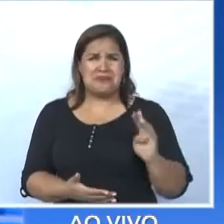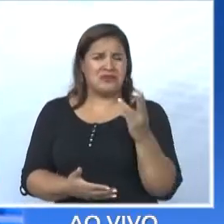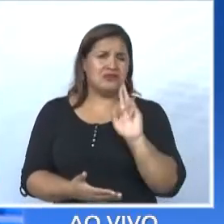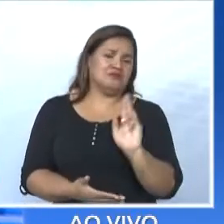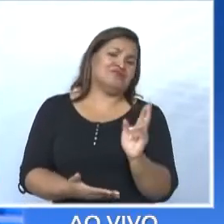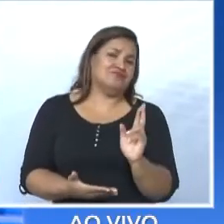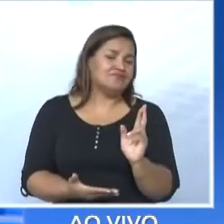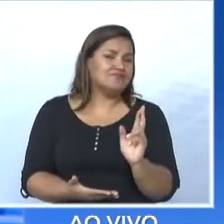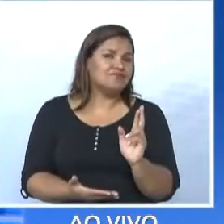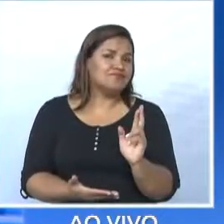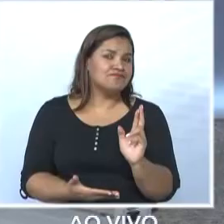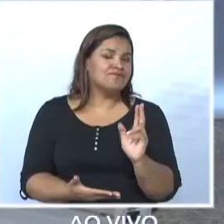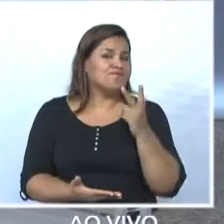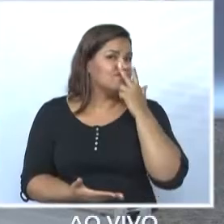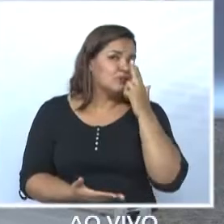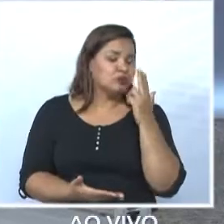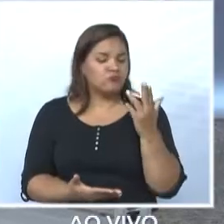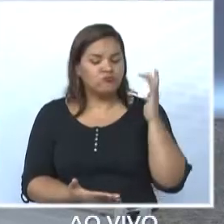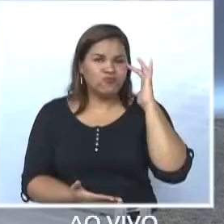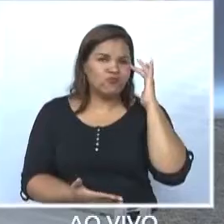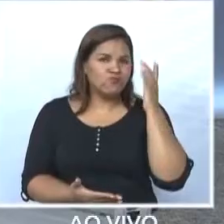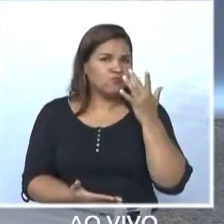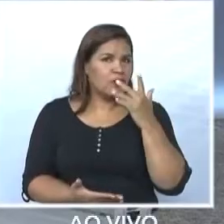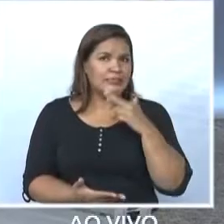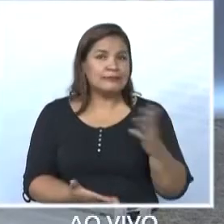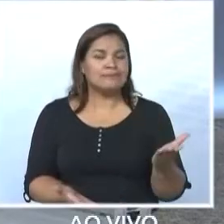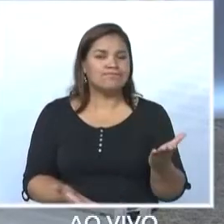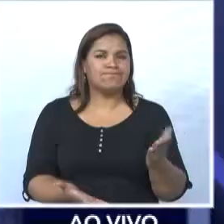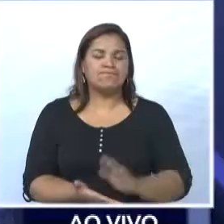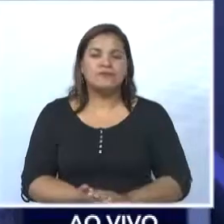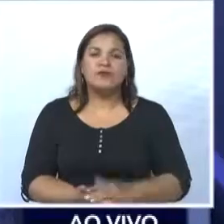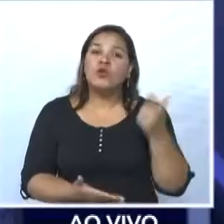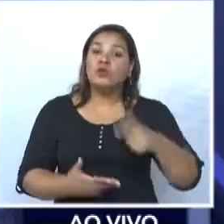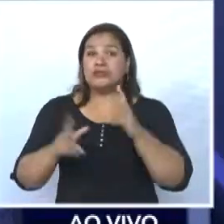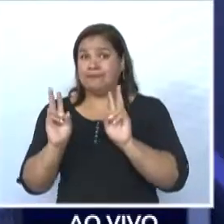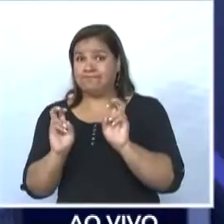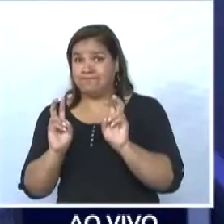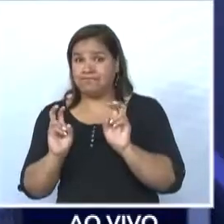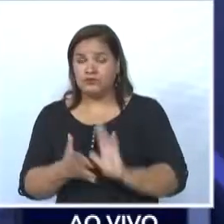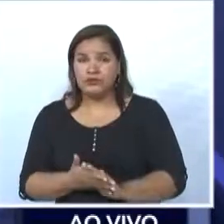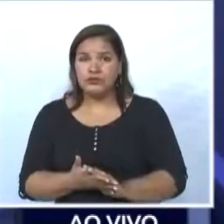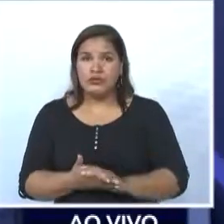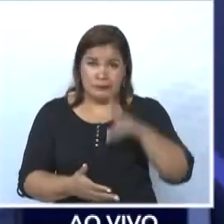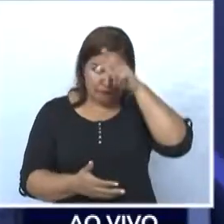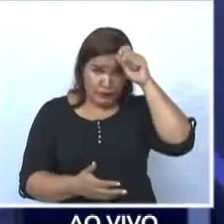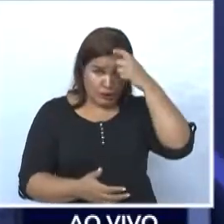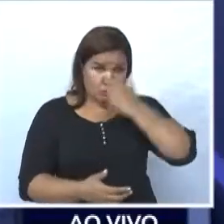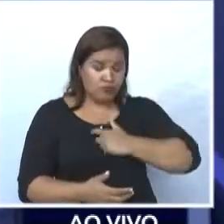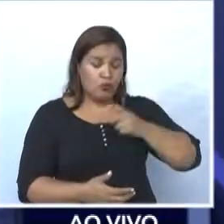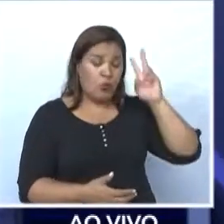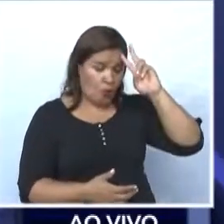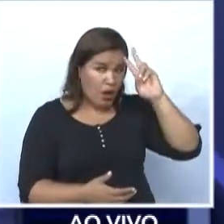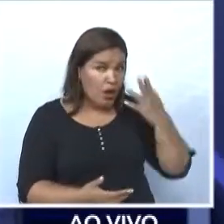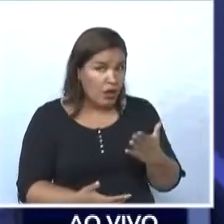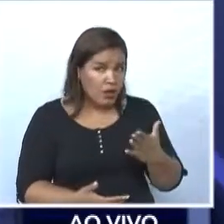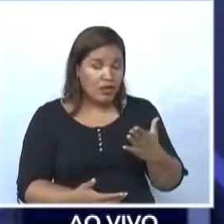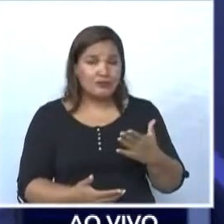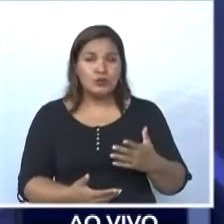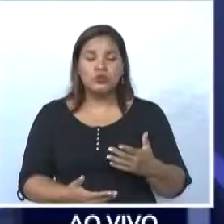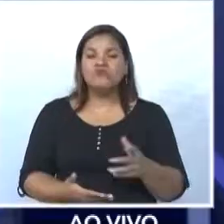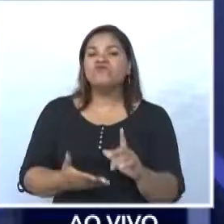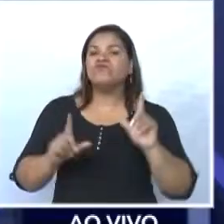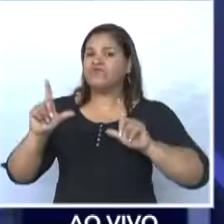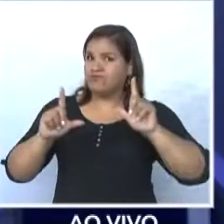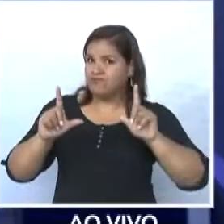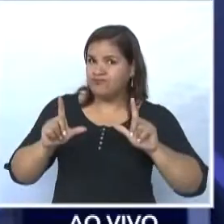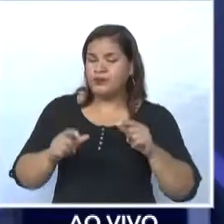Acho que a coisa não é bem por aí. Candidato, uma outra questão também. O senhor foi prefeito e eu me recordo na época muito no Balanço Geral, na época do Sidney ainda, que nós